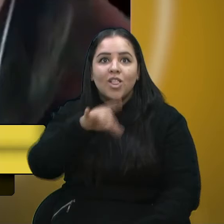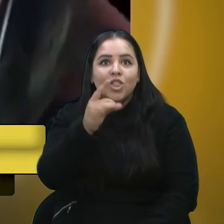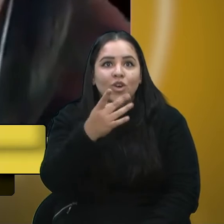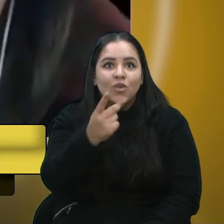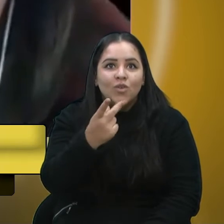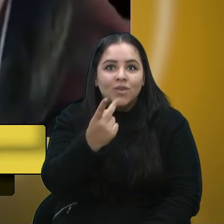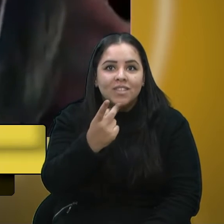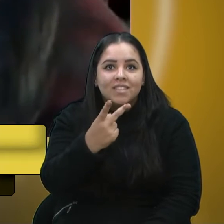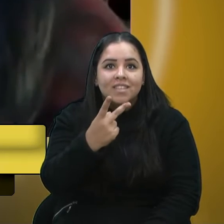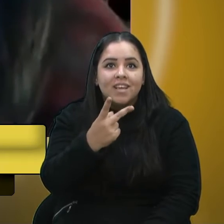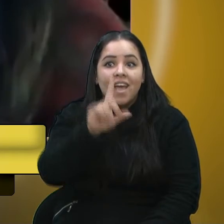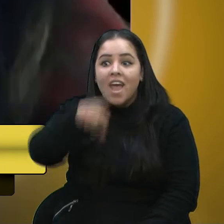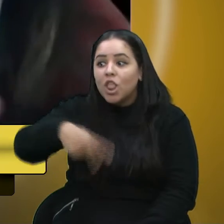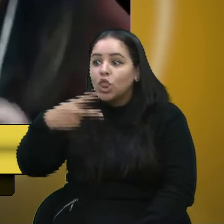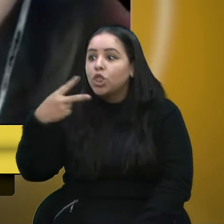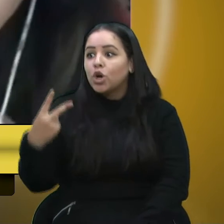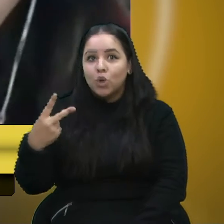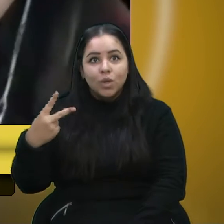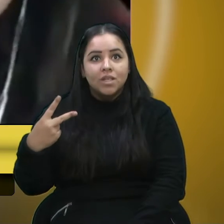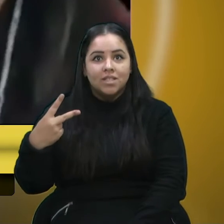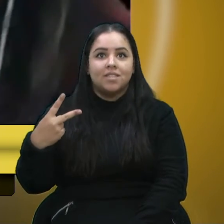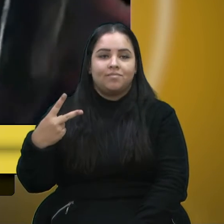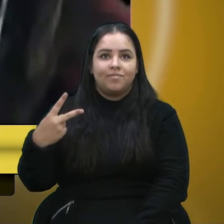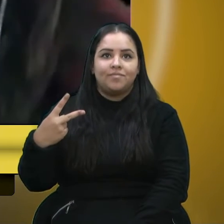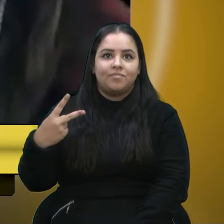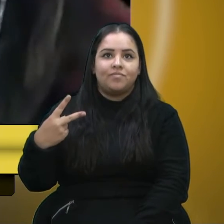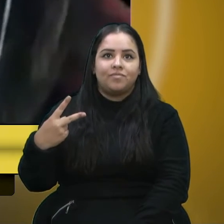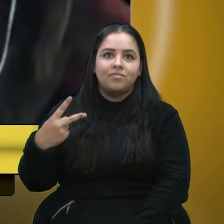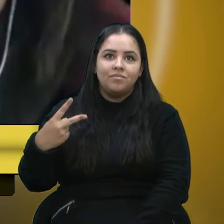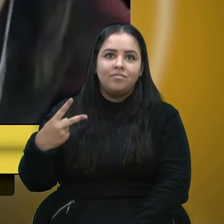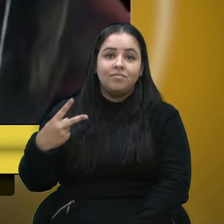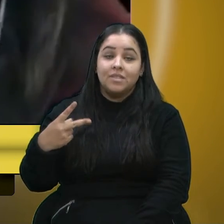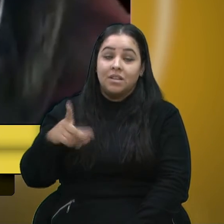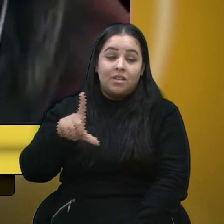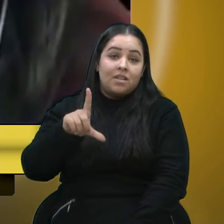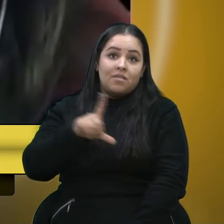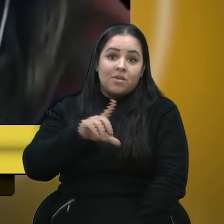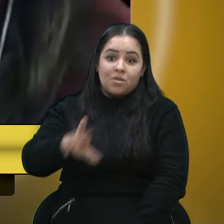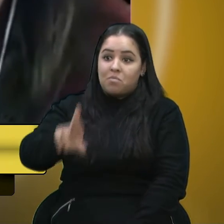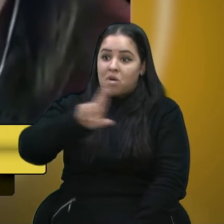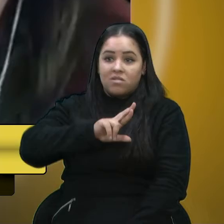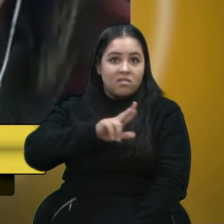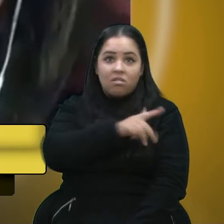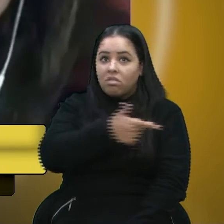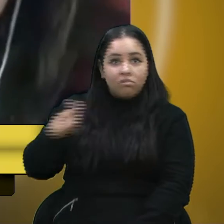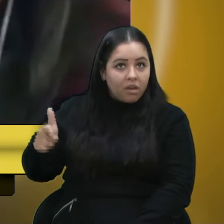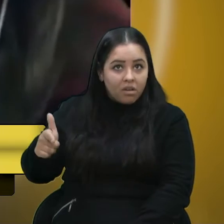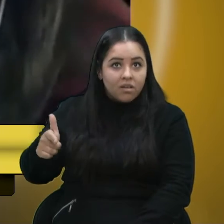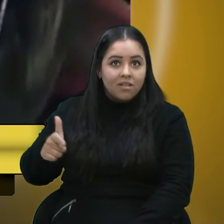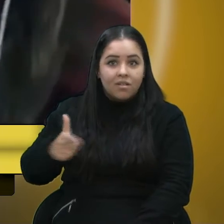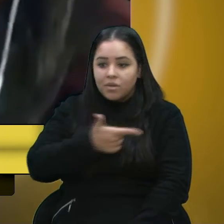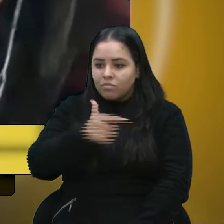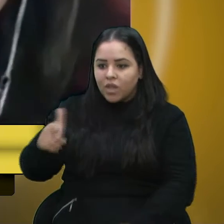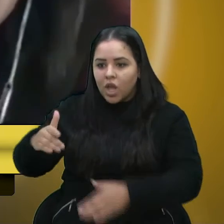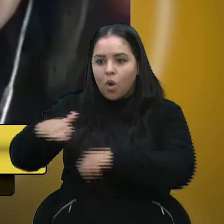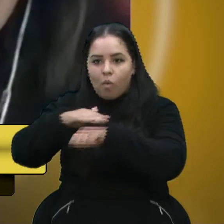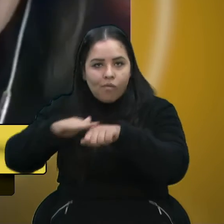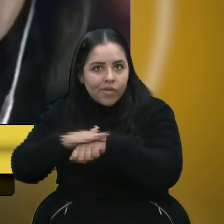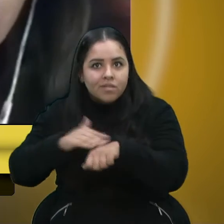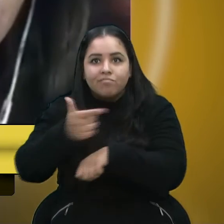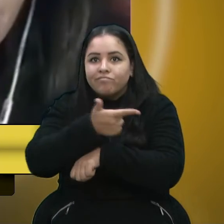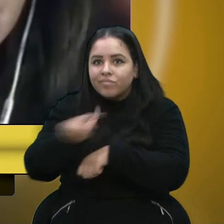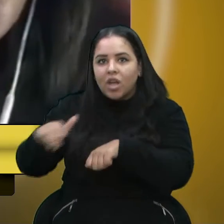casos. Então, tem muita diferença. Então, acho que as nossas respostas a gente não está tendo. A gente não tem diálogo. Esse governo não tem